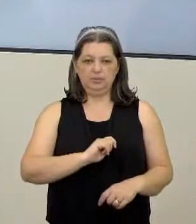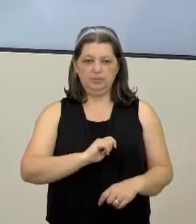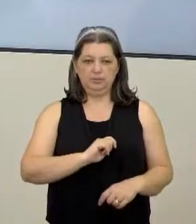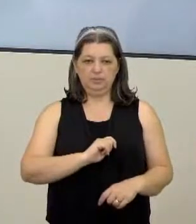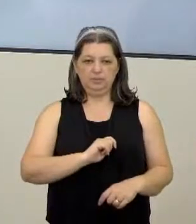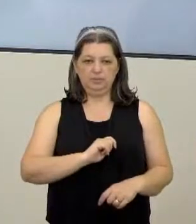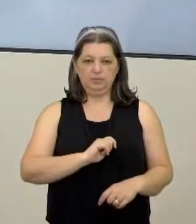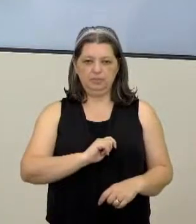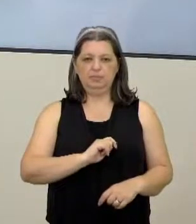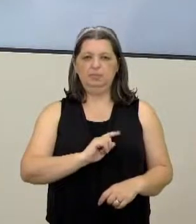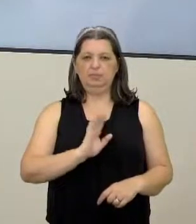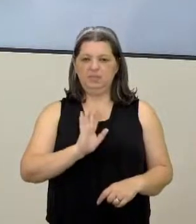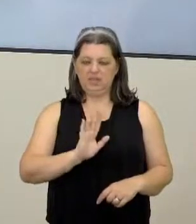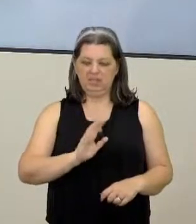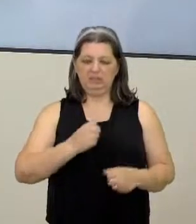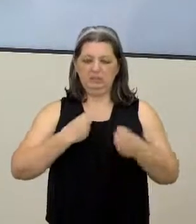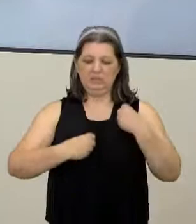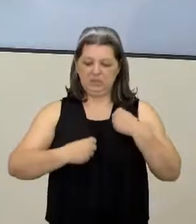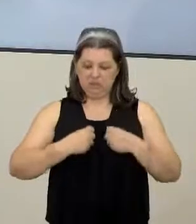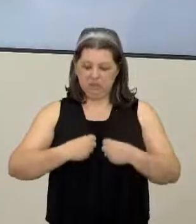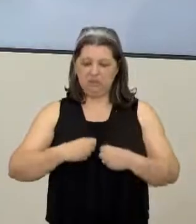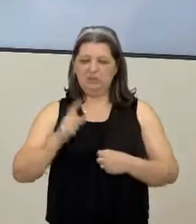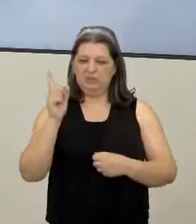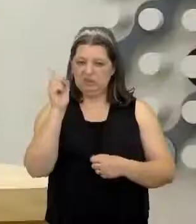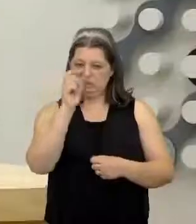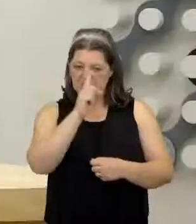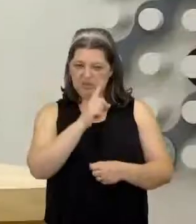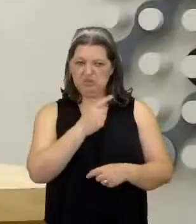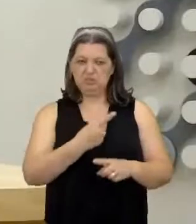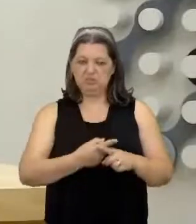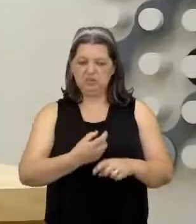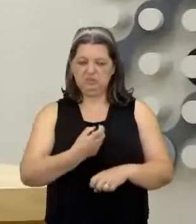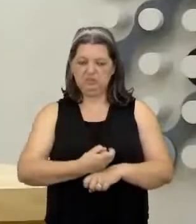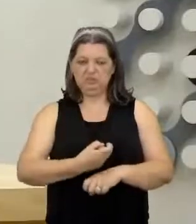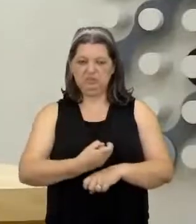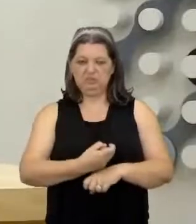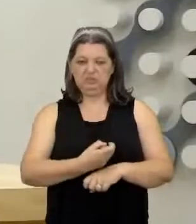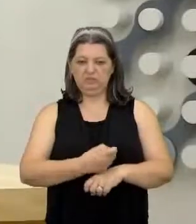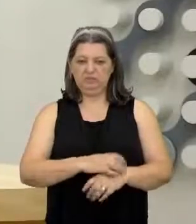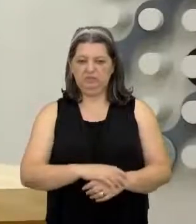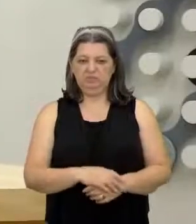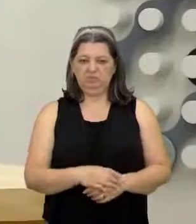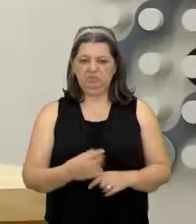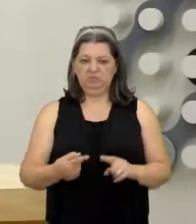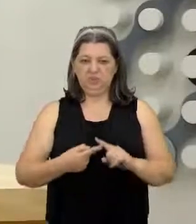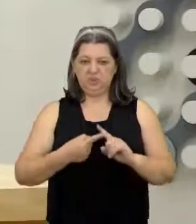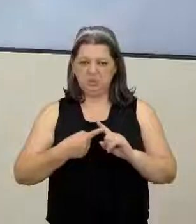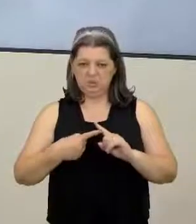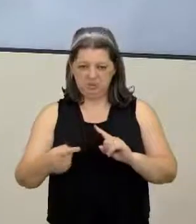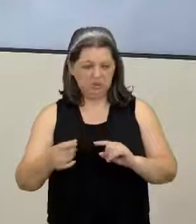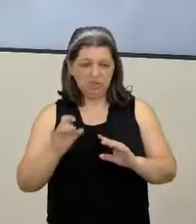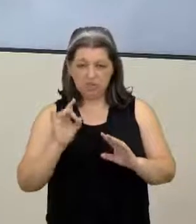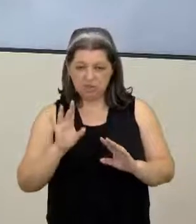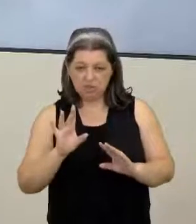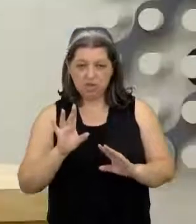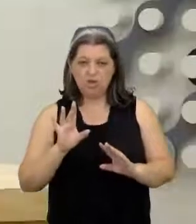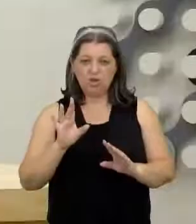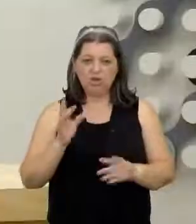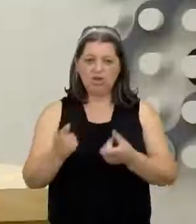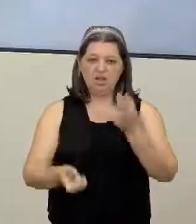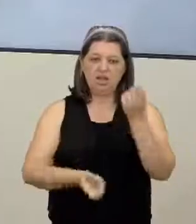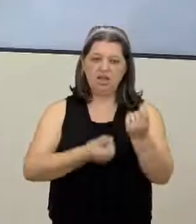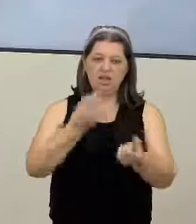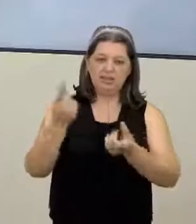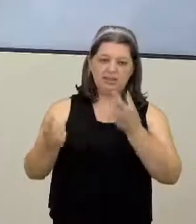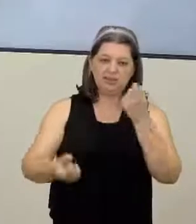botar o velhinho Pra tomar banho Era difícil É hein Nossa Só mandei ele ficar na aldeia Uma semana rapidinho Tomava banho Ele fez esse costume